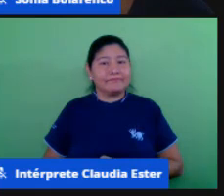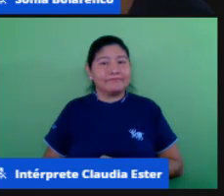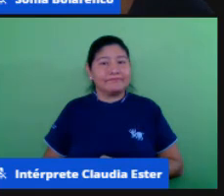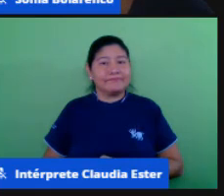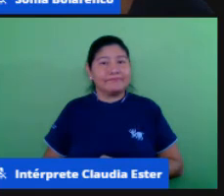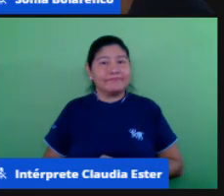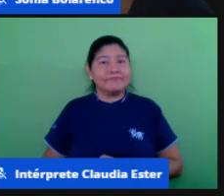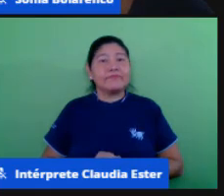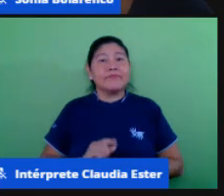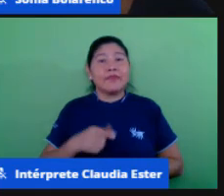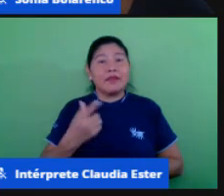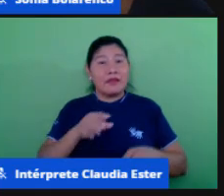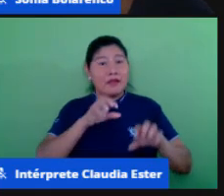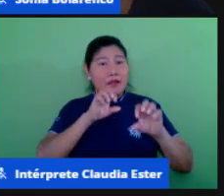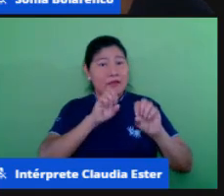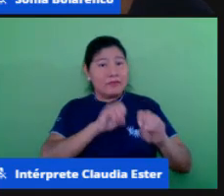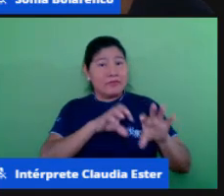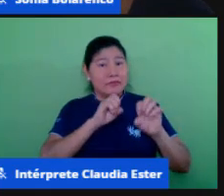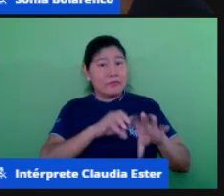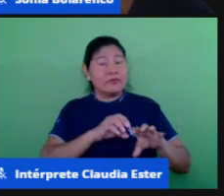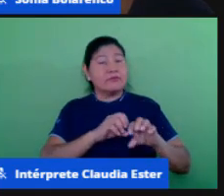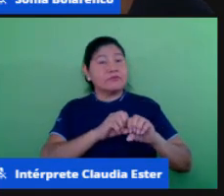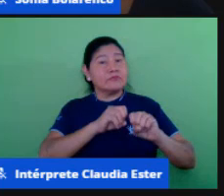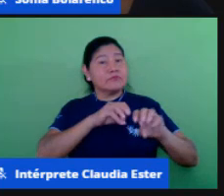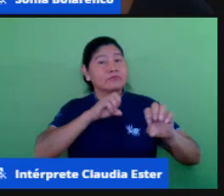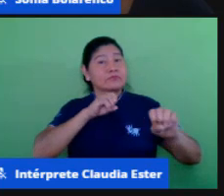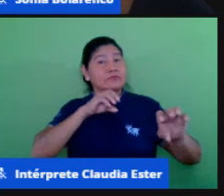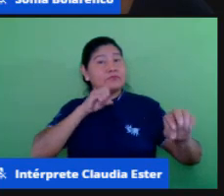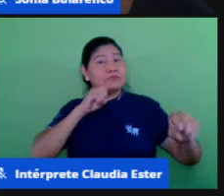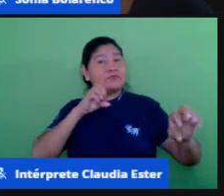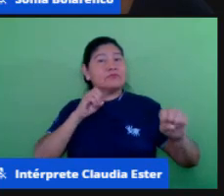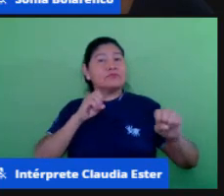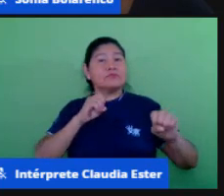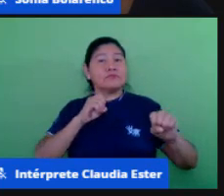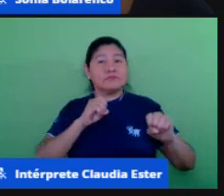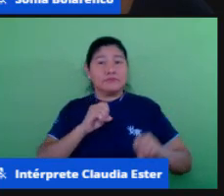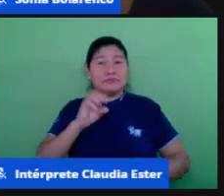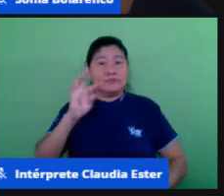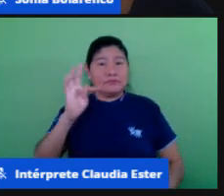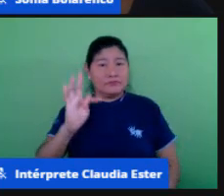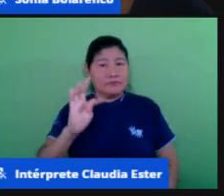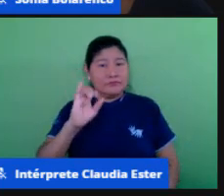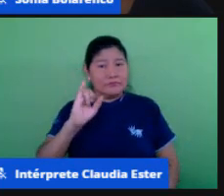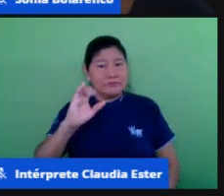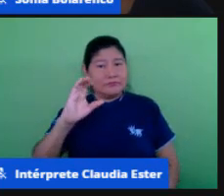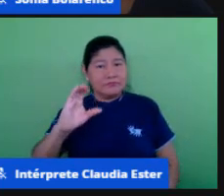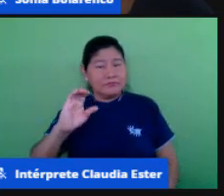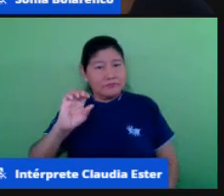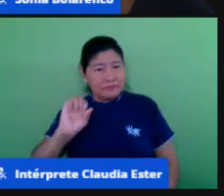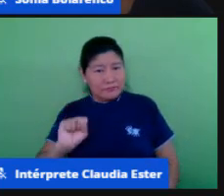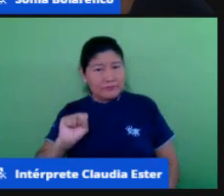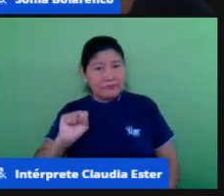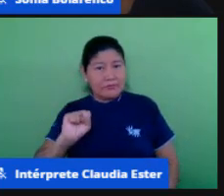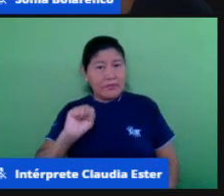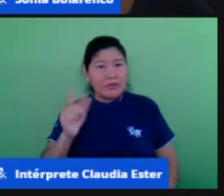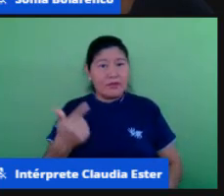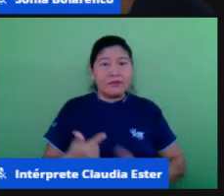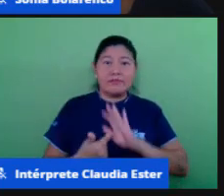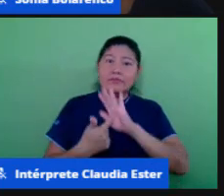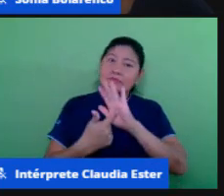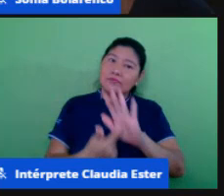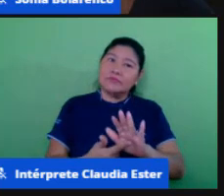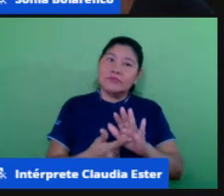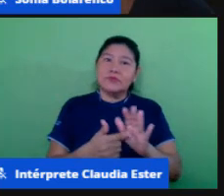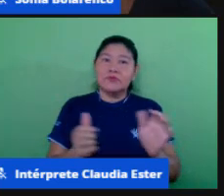educação ensino remoto e TICS diante dessa reflexão eu trouxe esse contraponto junto